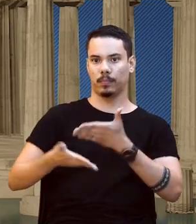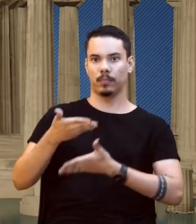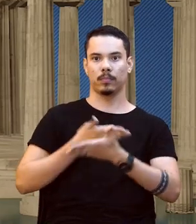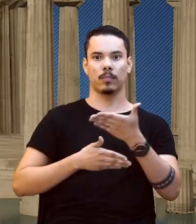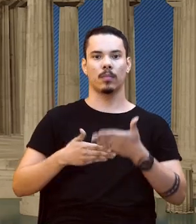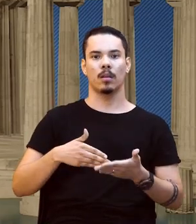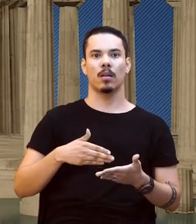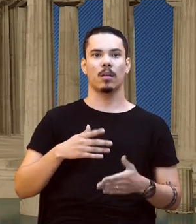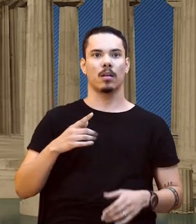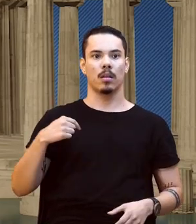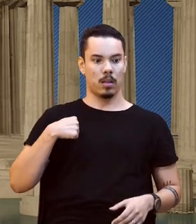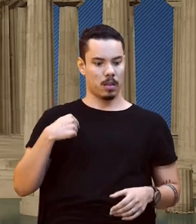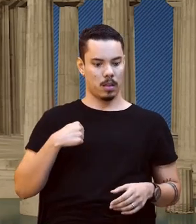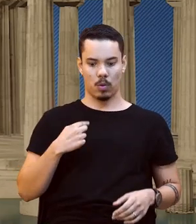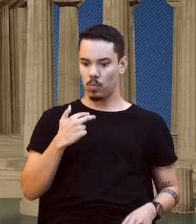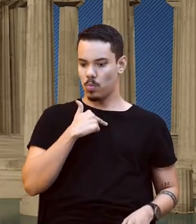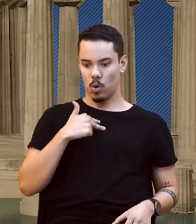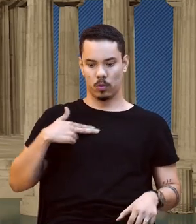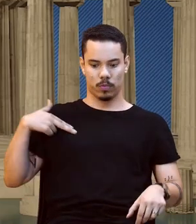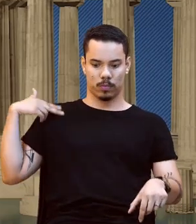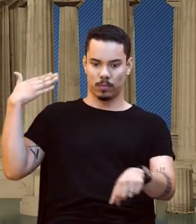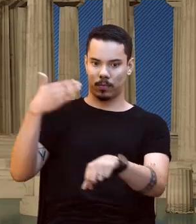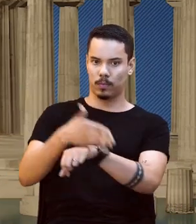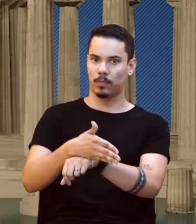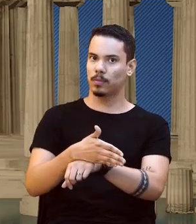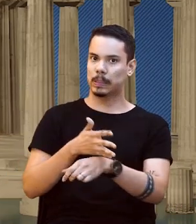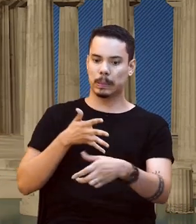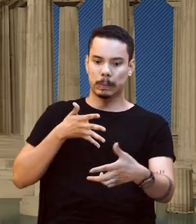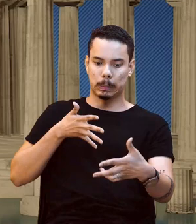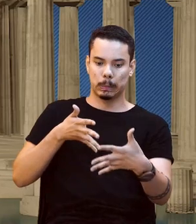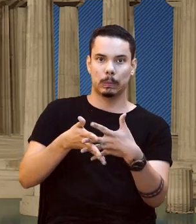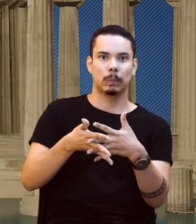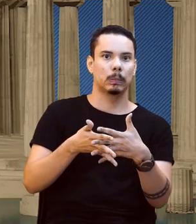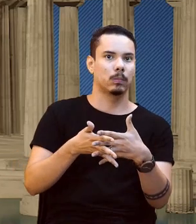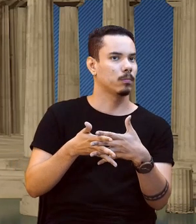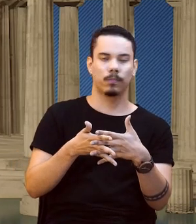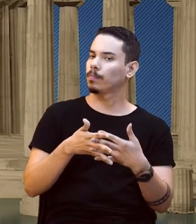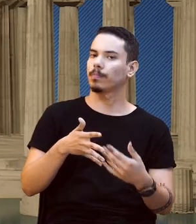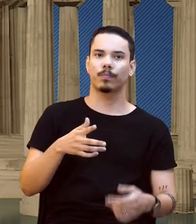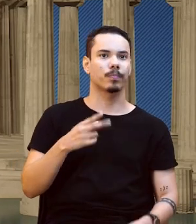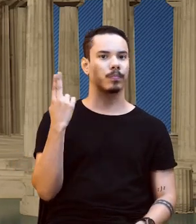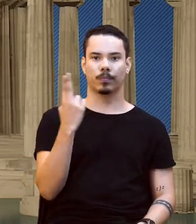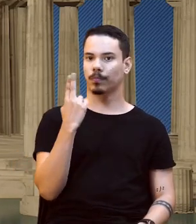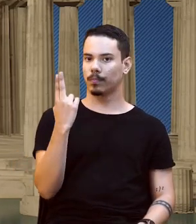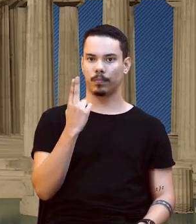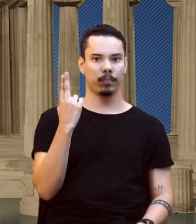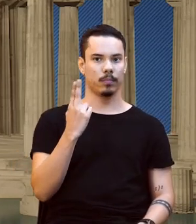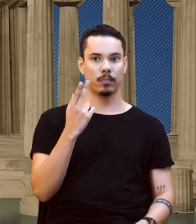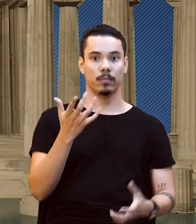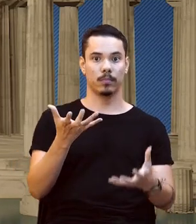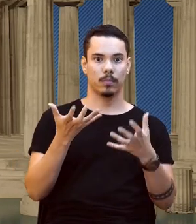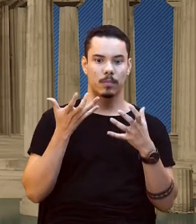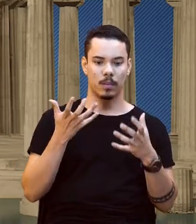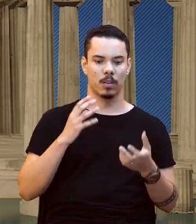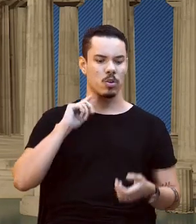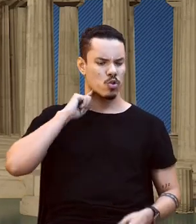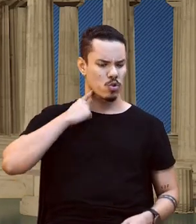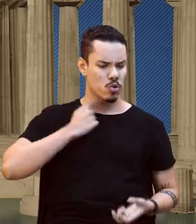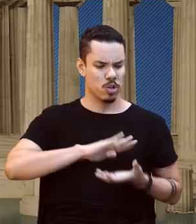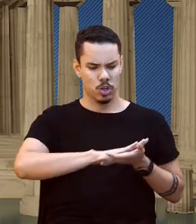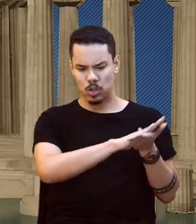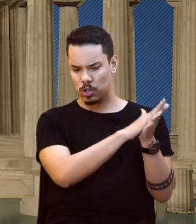plantação, ele não pode invadir aquele corredor, atravessar e querer desmatar a unidade de